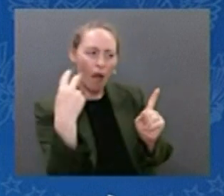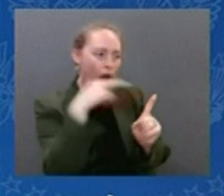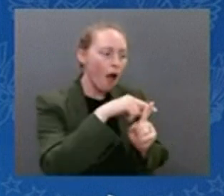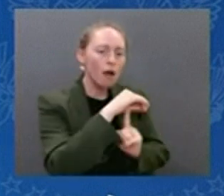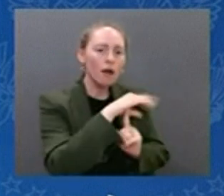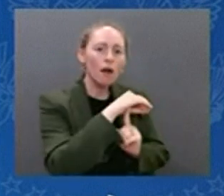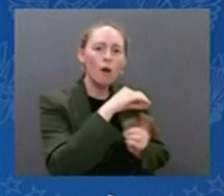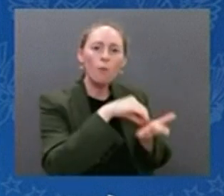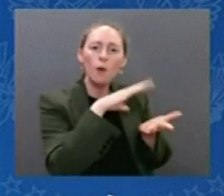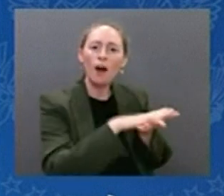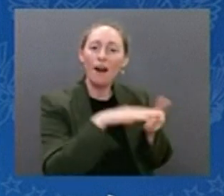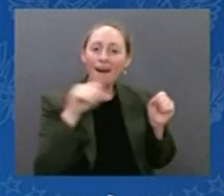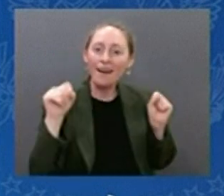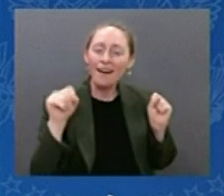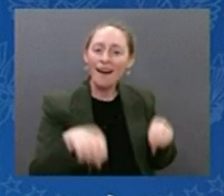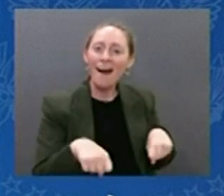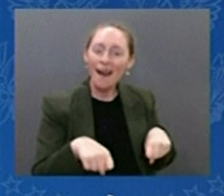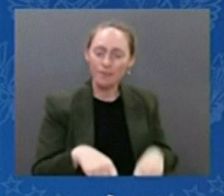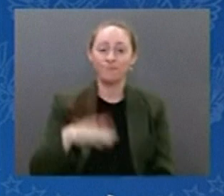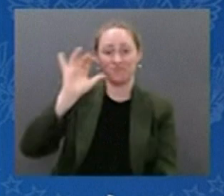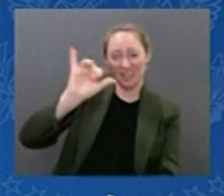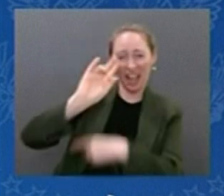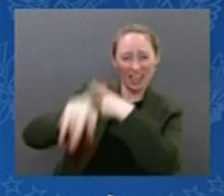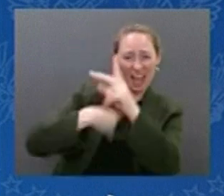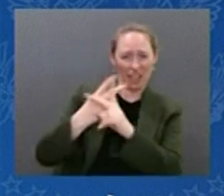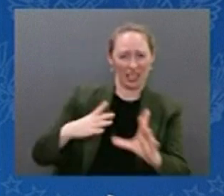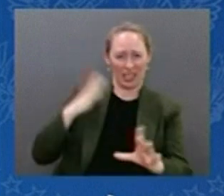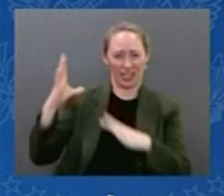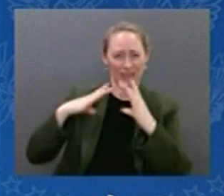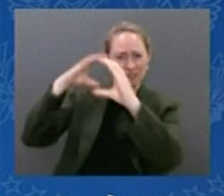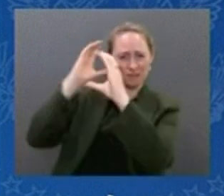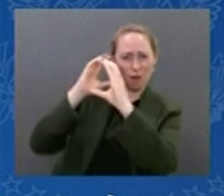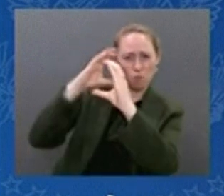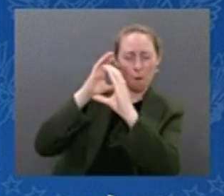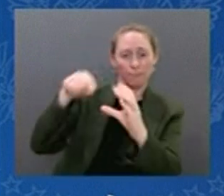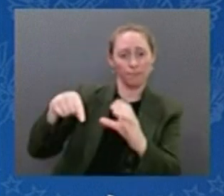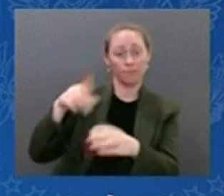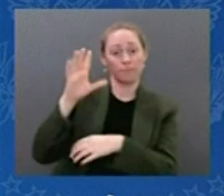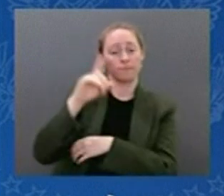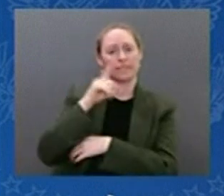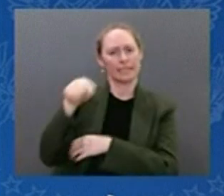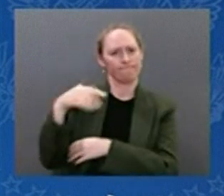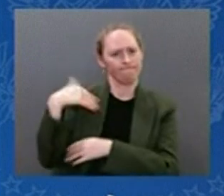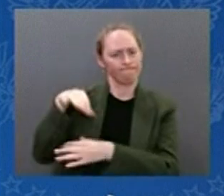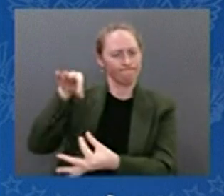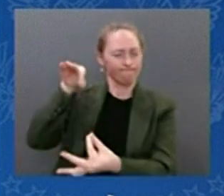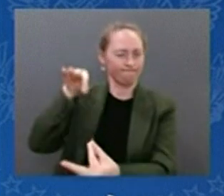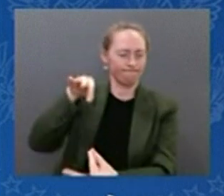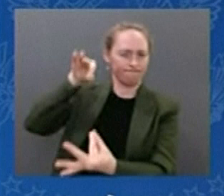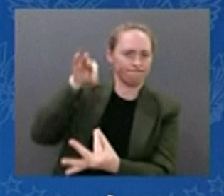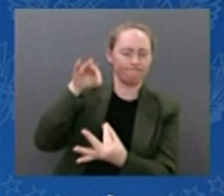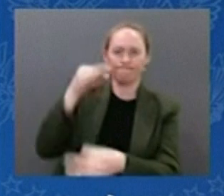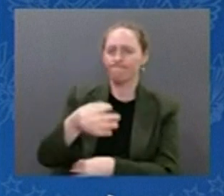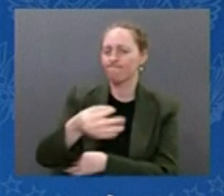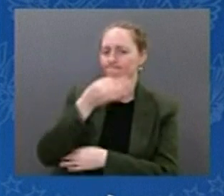Há outra coisa que você vai encontrar com o telescópio. Vai ser tão preciso que você vai ver se os planetas são ou não, por causa da composição química que podemos